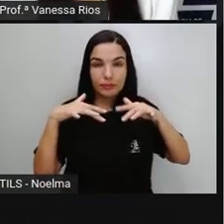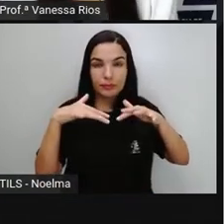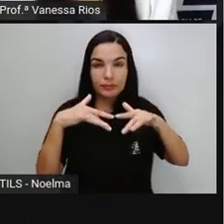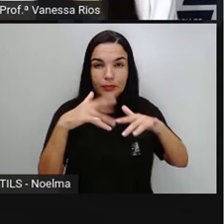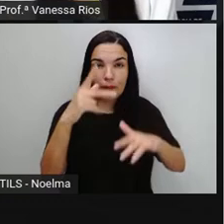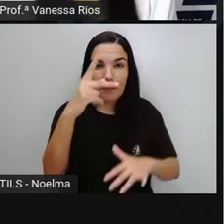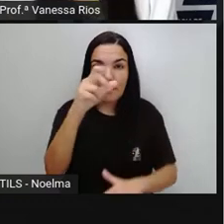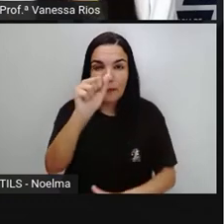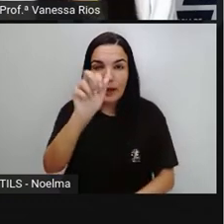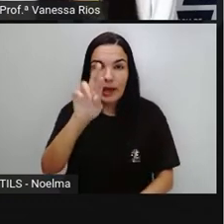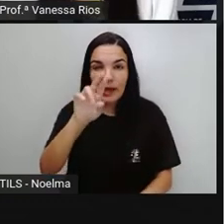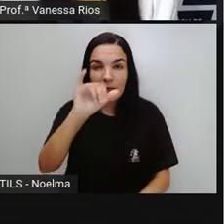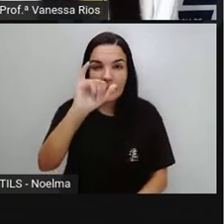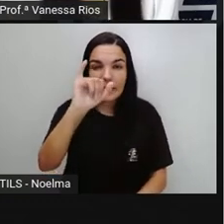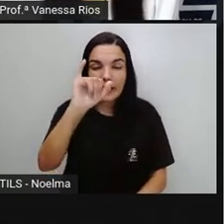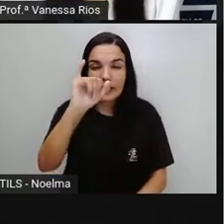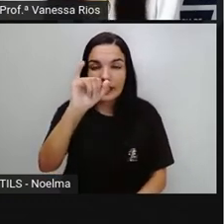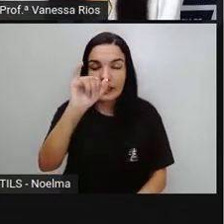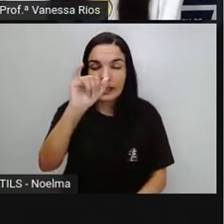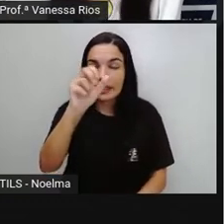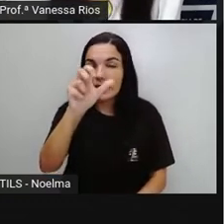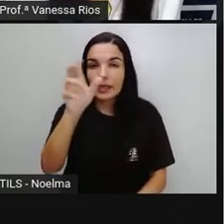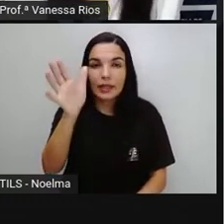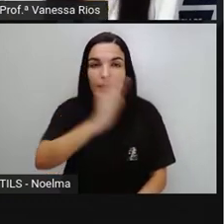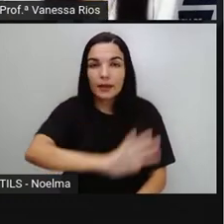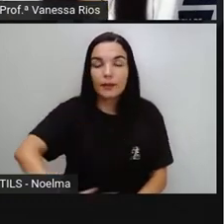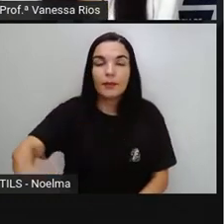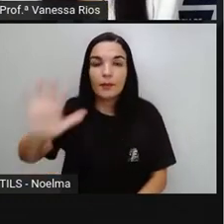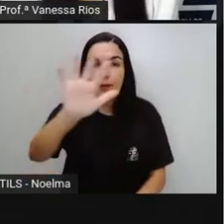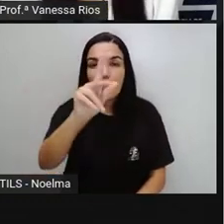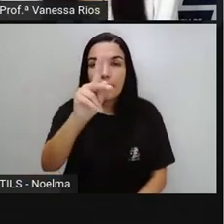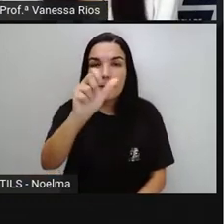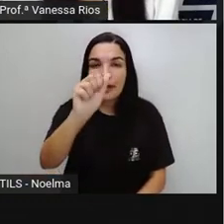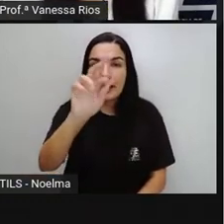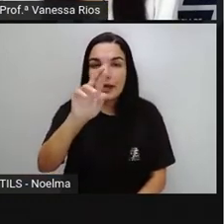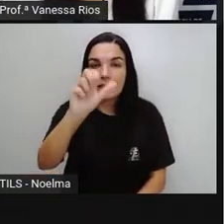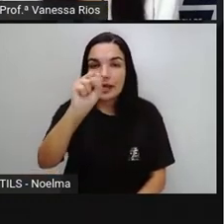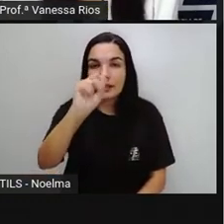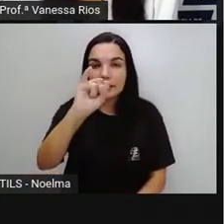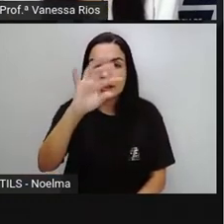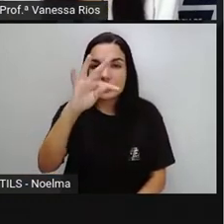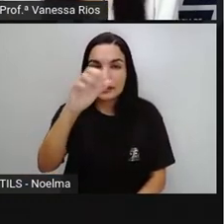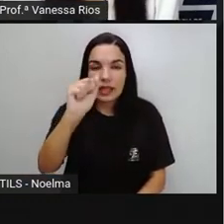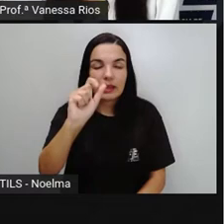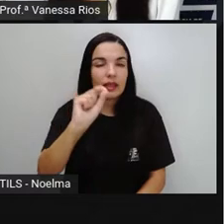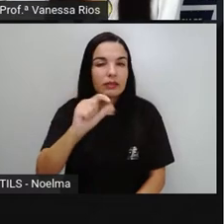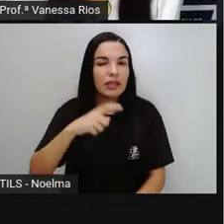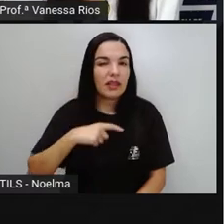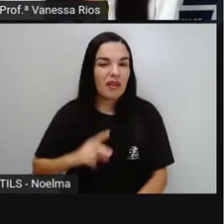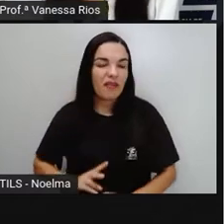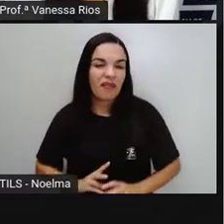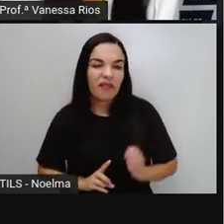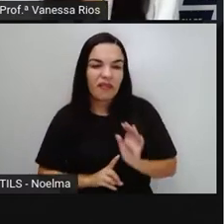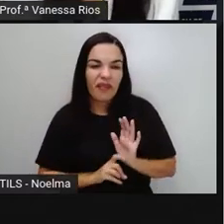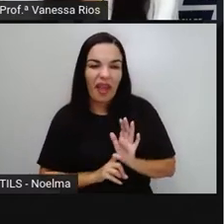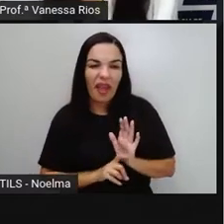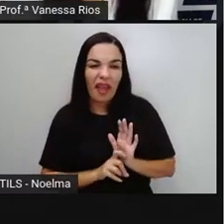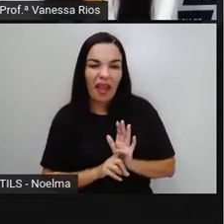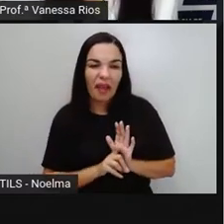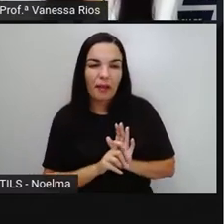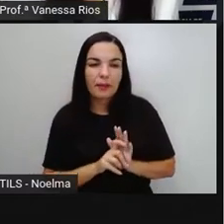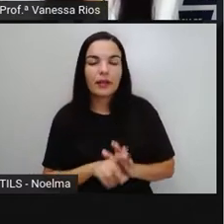Que podem Trazer Também Doenças Algumas Verminoses Então a higienização Dos alimentos Também Vai nos Proteger